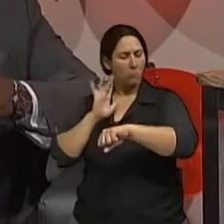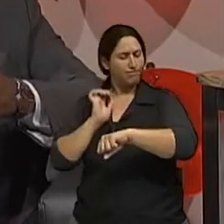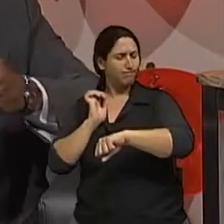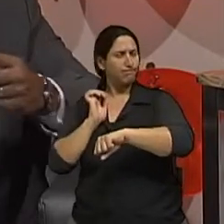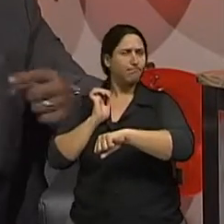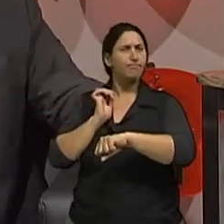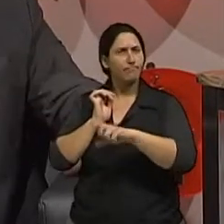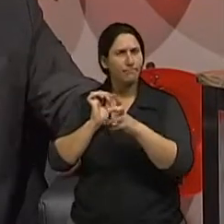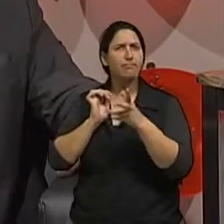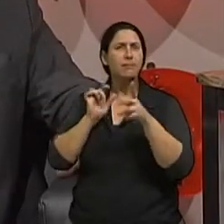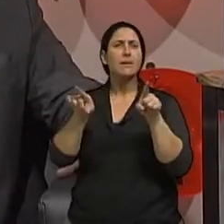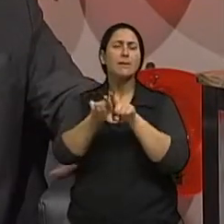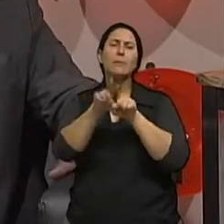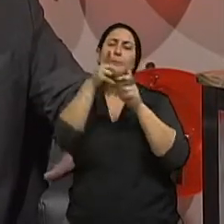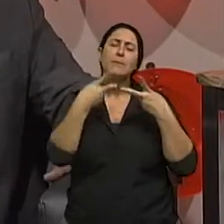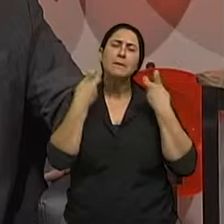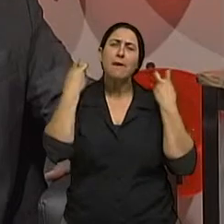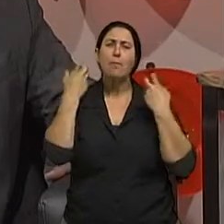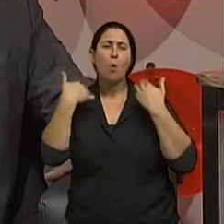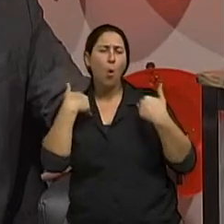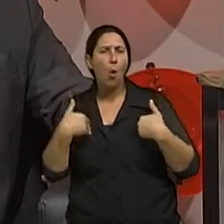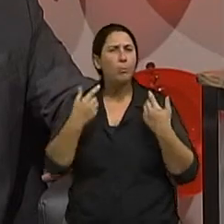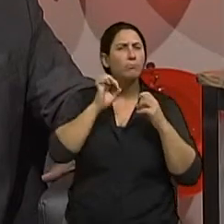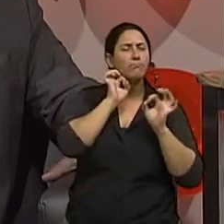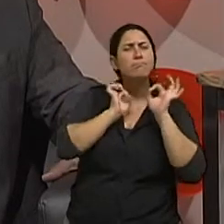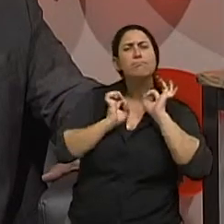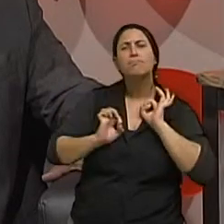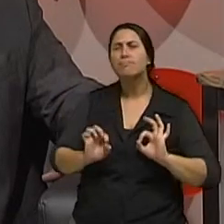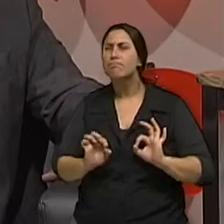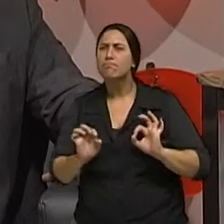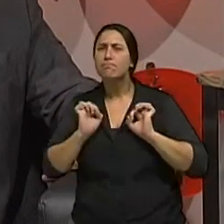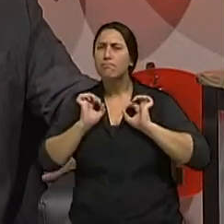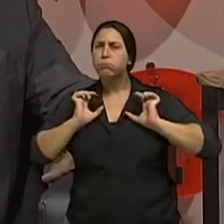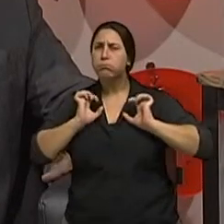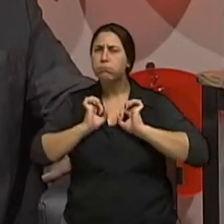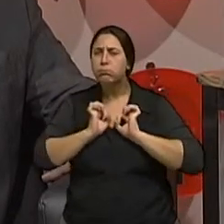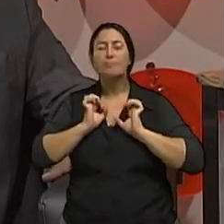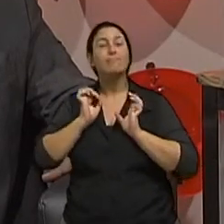uma forma irregular, esses sinais são os sinais de maior